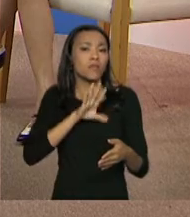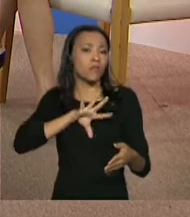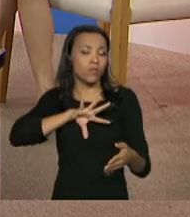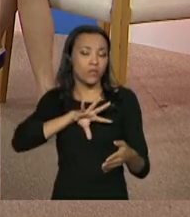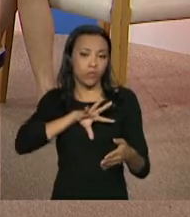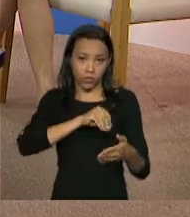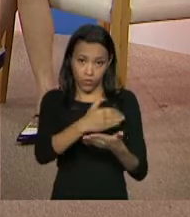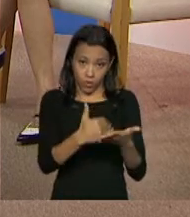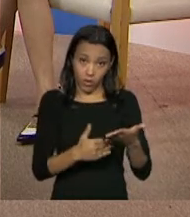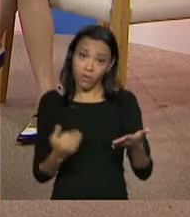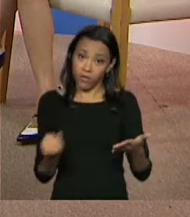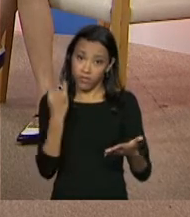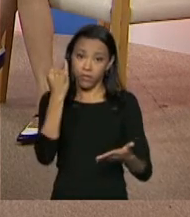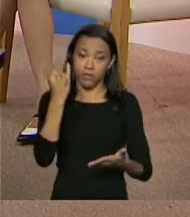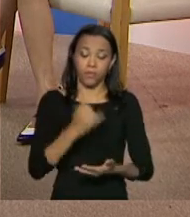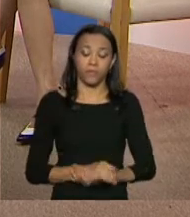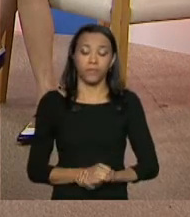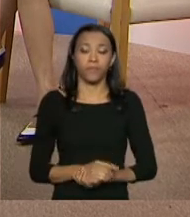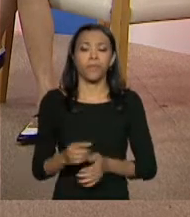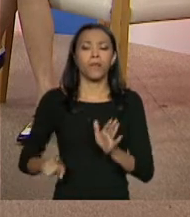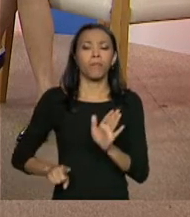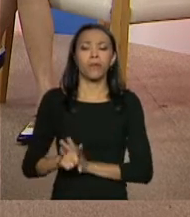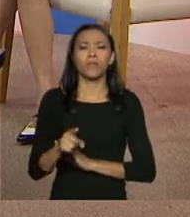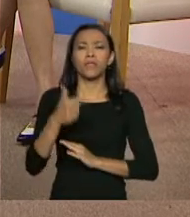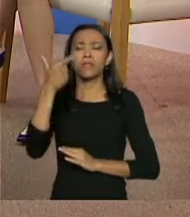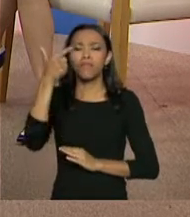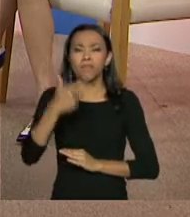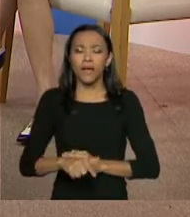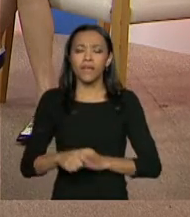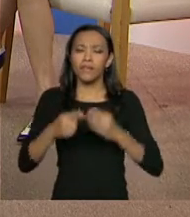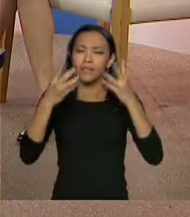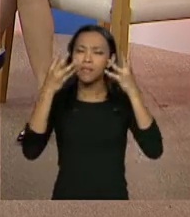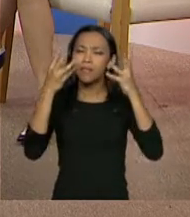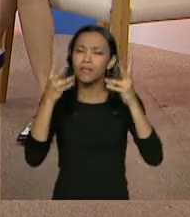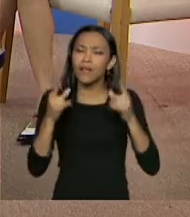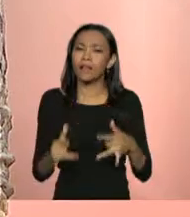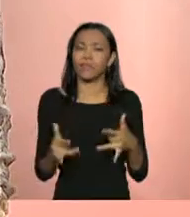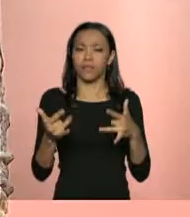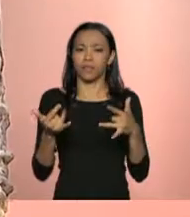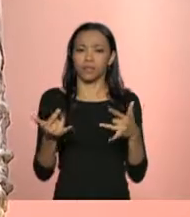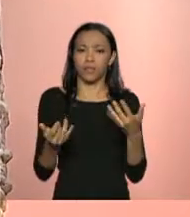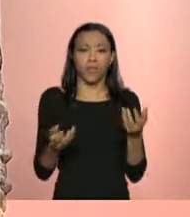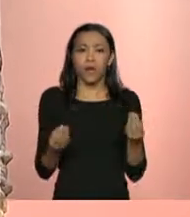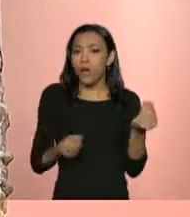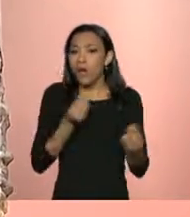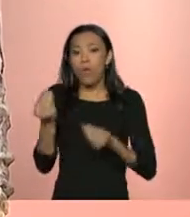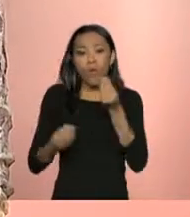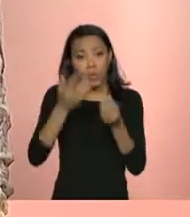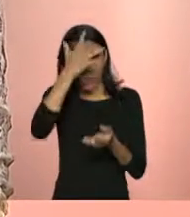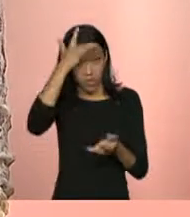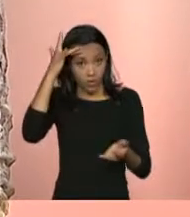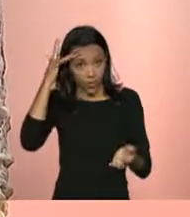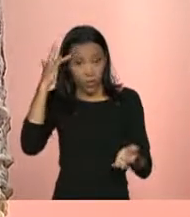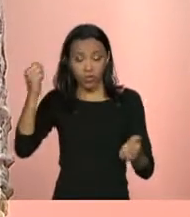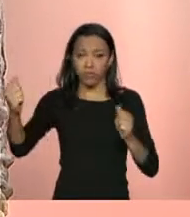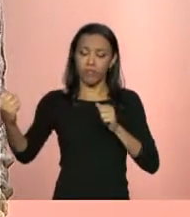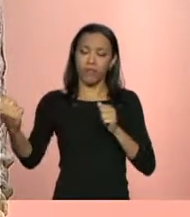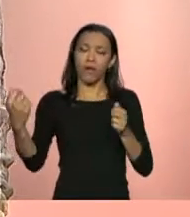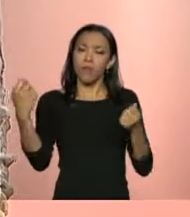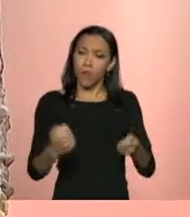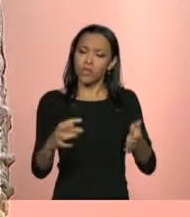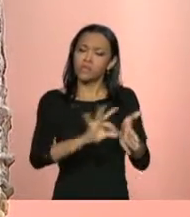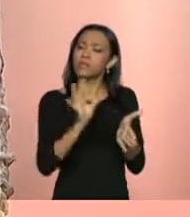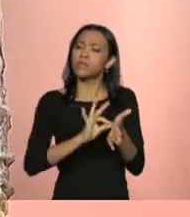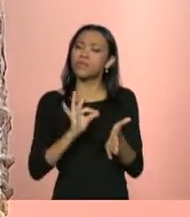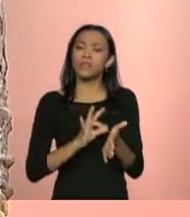né? Então, explica para a gente mais detalhadamente como que as pessoas podem se inscrever com esse processo de